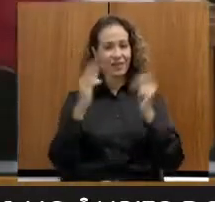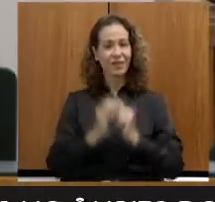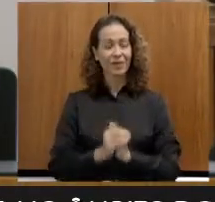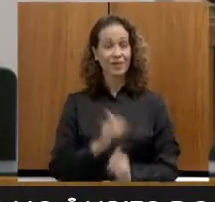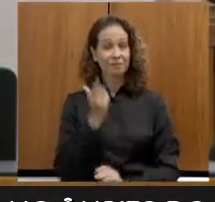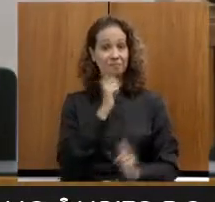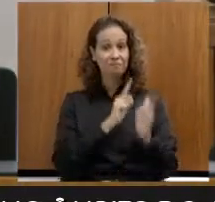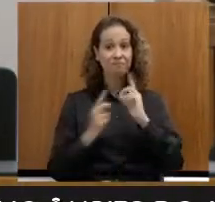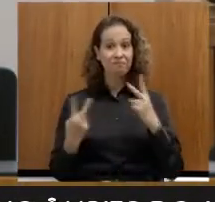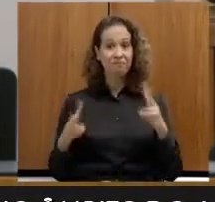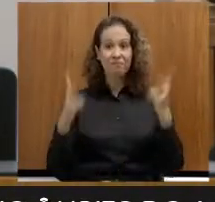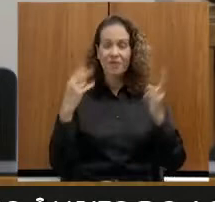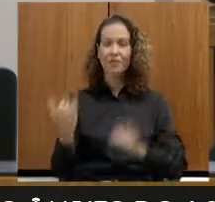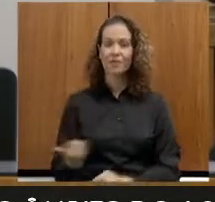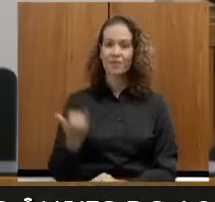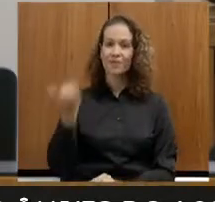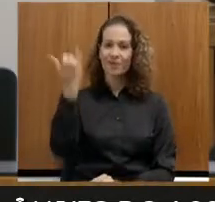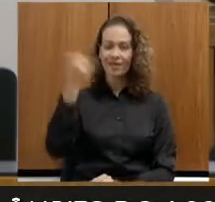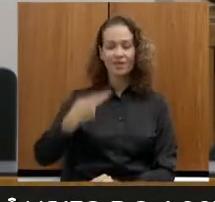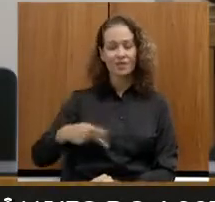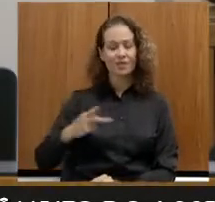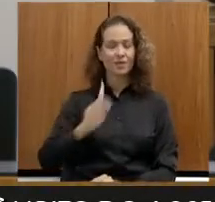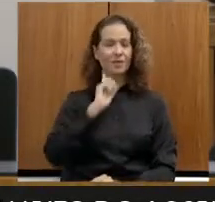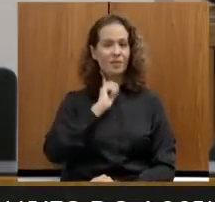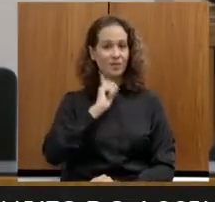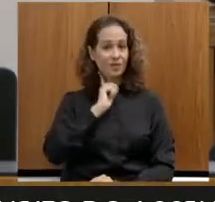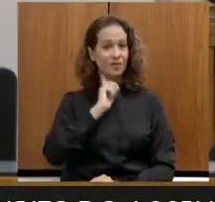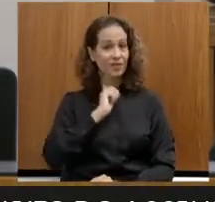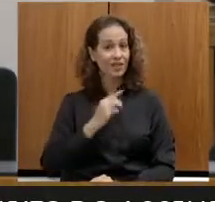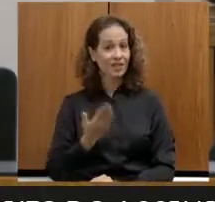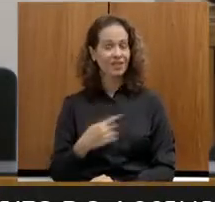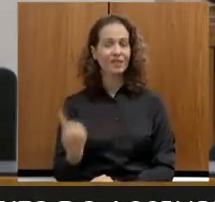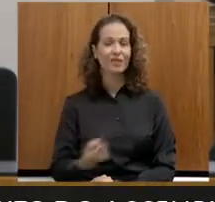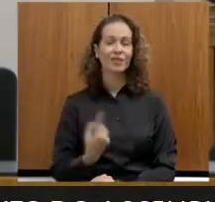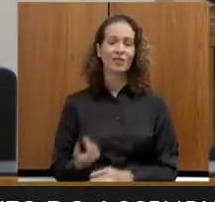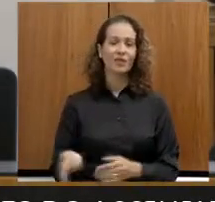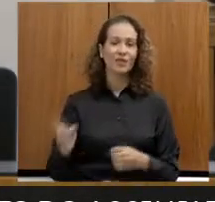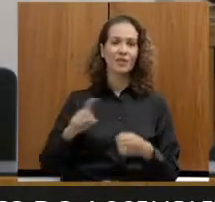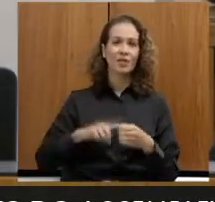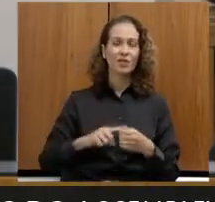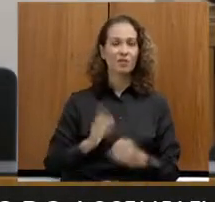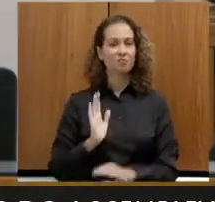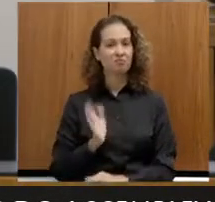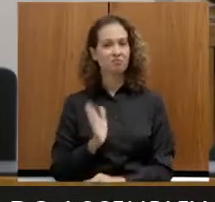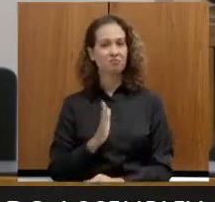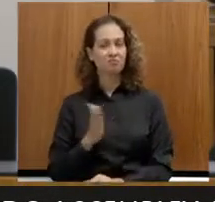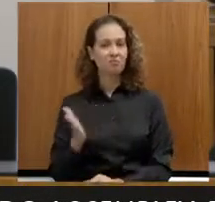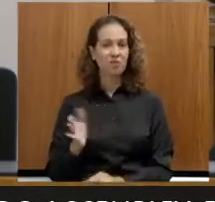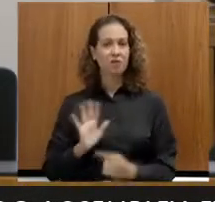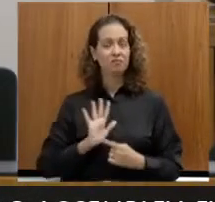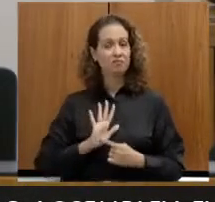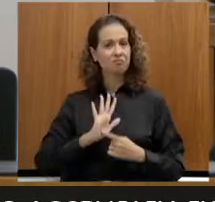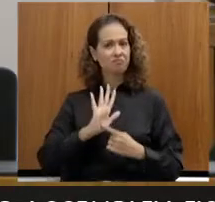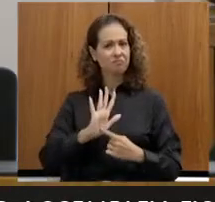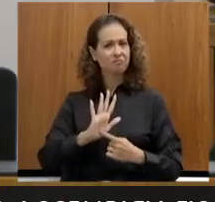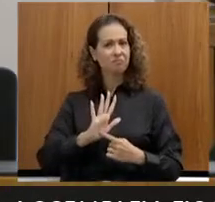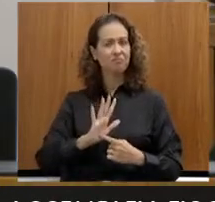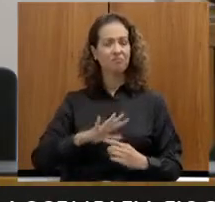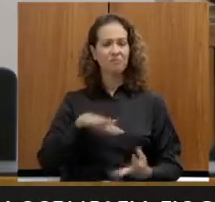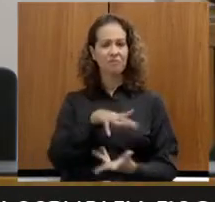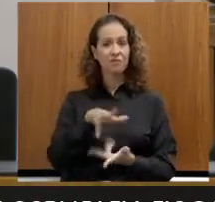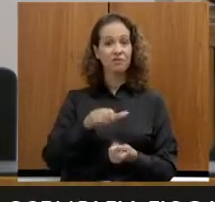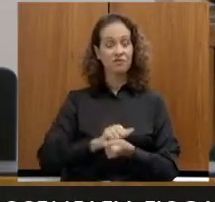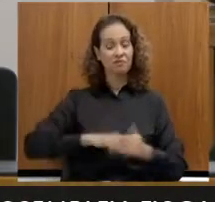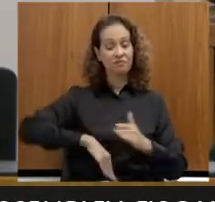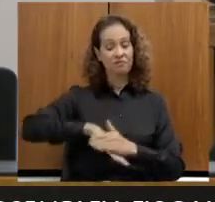importante para Minas Gerais, já que nós voltamos ao cenário, foi um destaque, é um destaque mundial pelo futebol